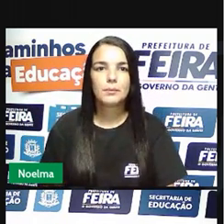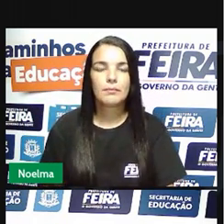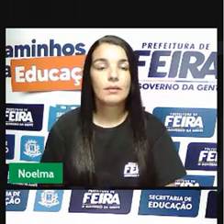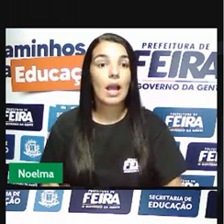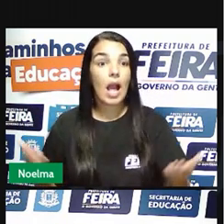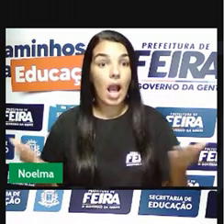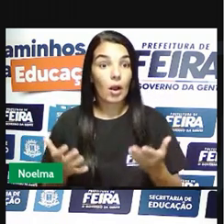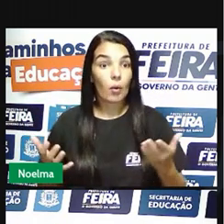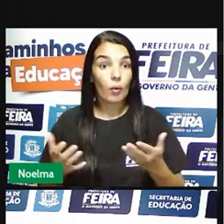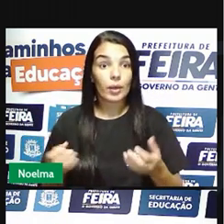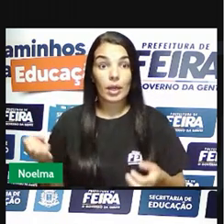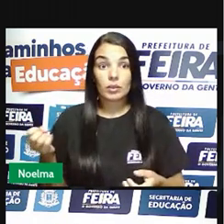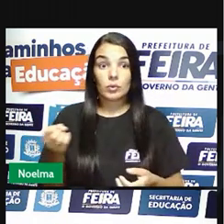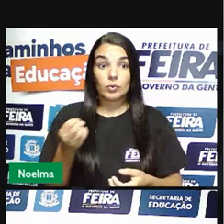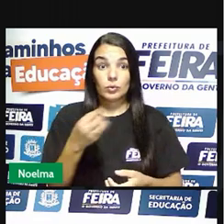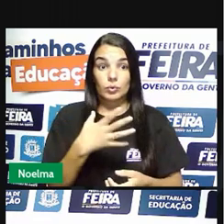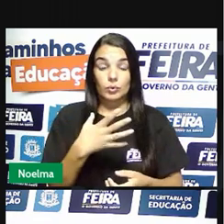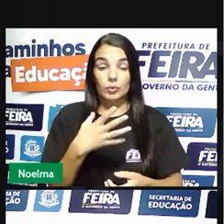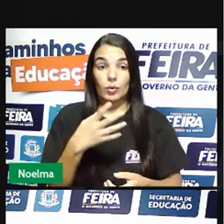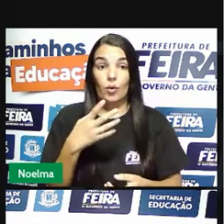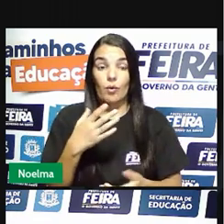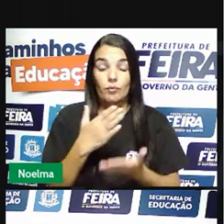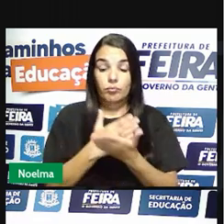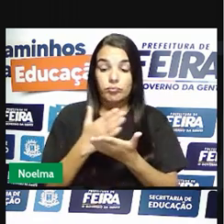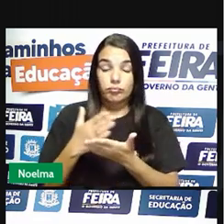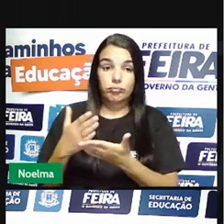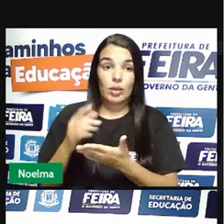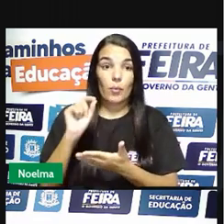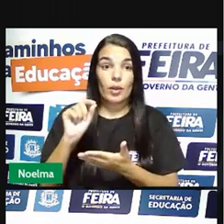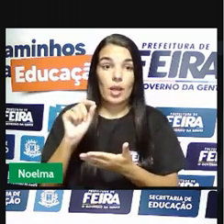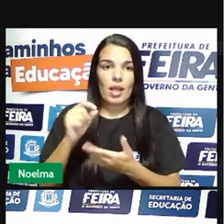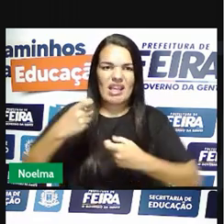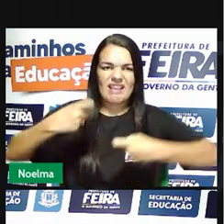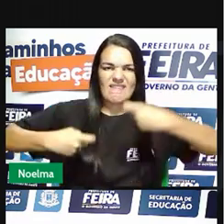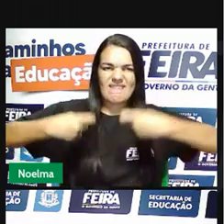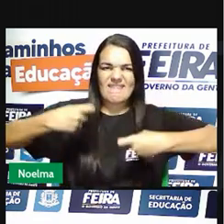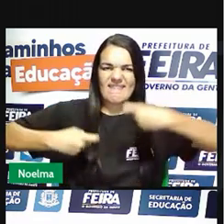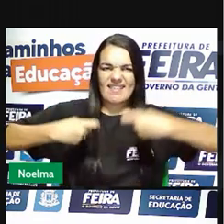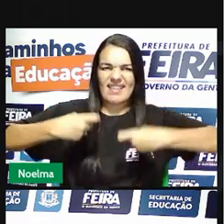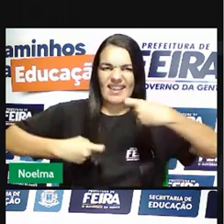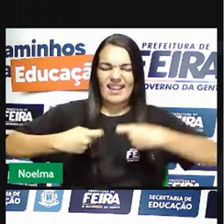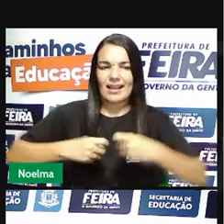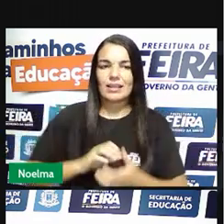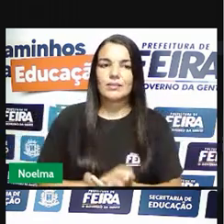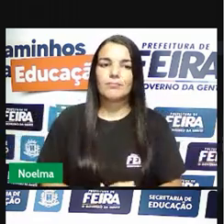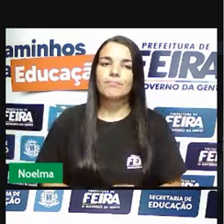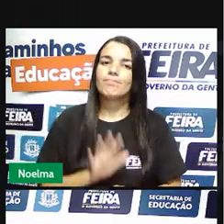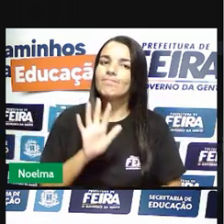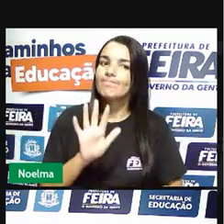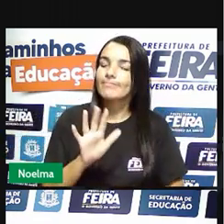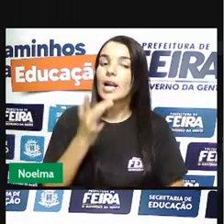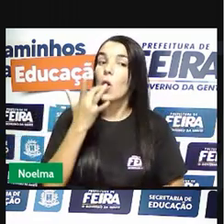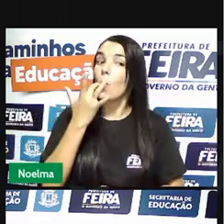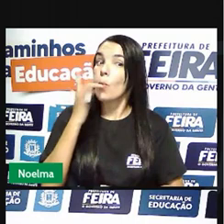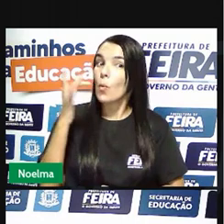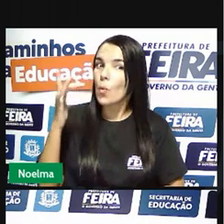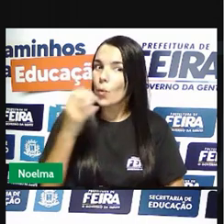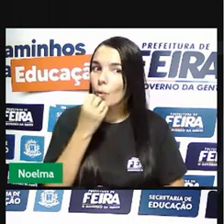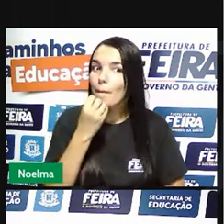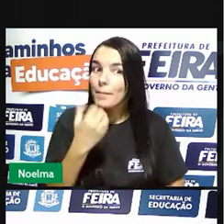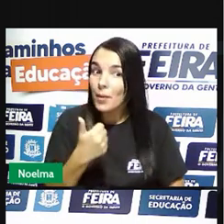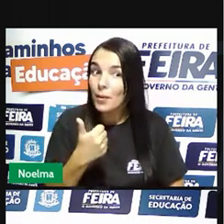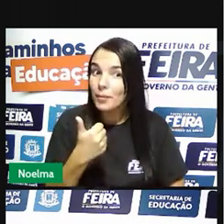E aí a gente vem falando sobre as revoltas. O ouro foi bom? Maravilhoso para